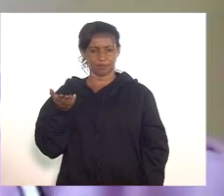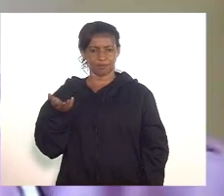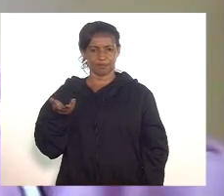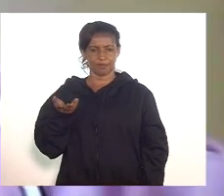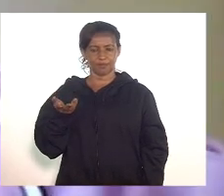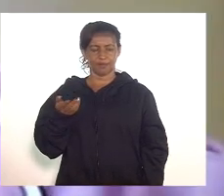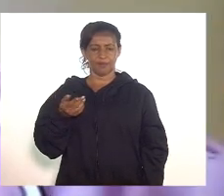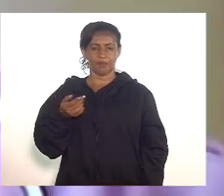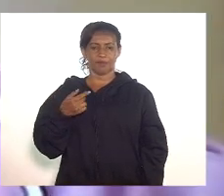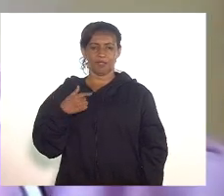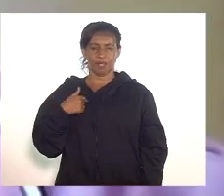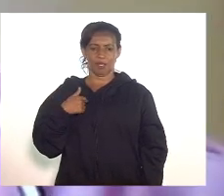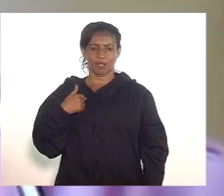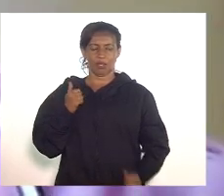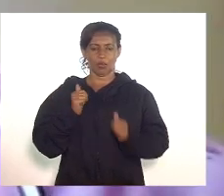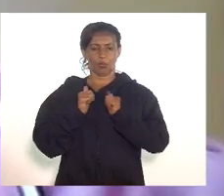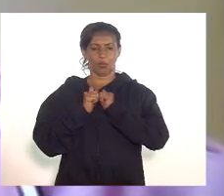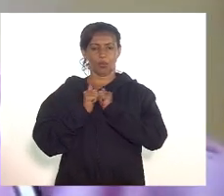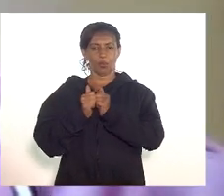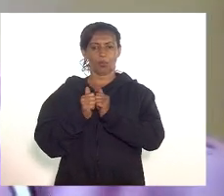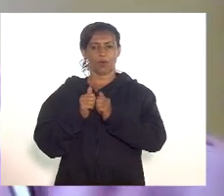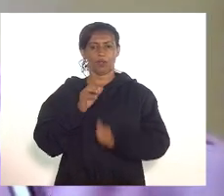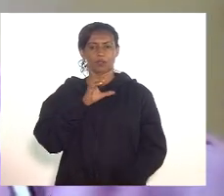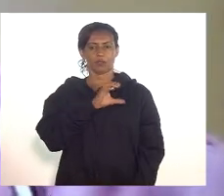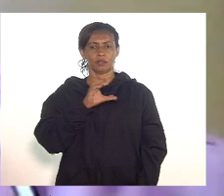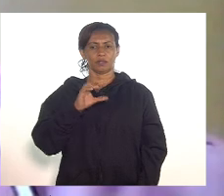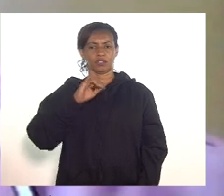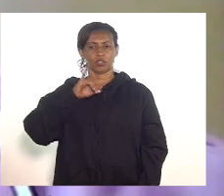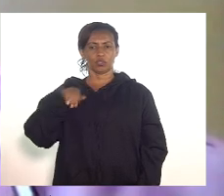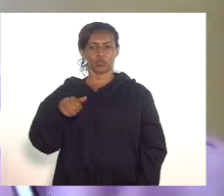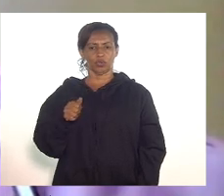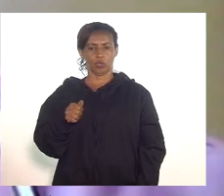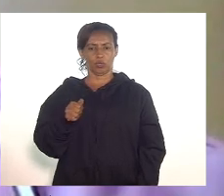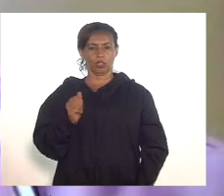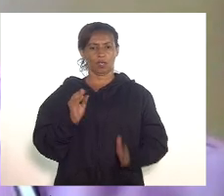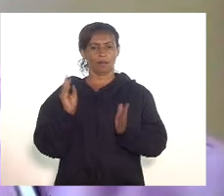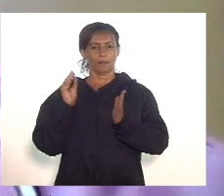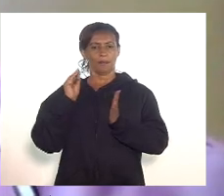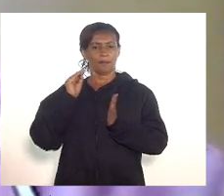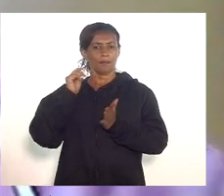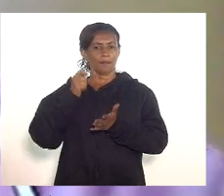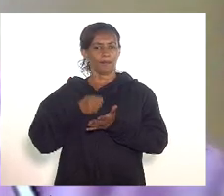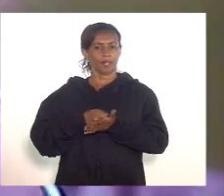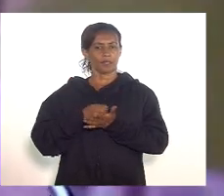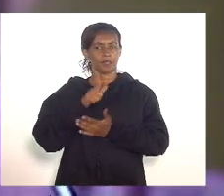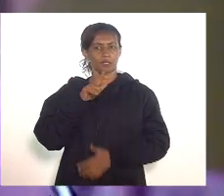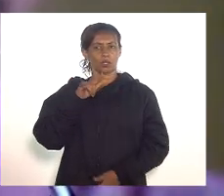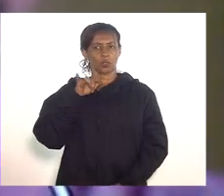acompanho aqui nesta votação na CCJ o parecer divergente o deputado Luiz Paulo